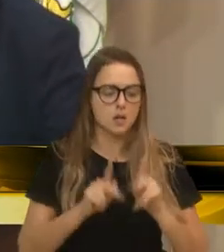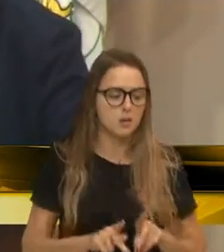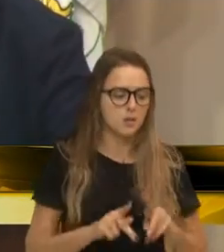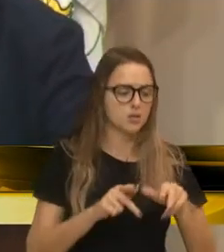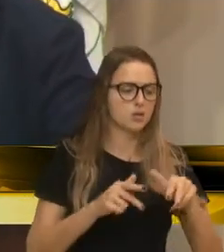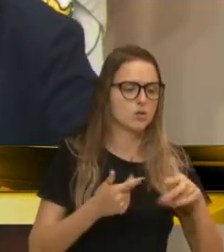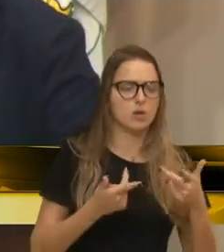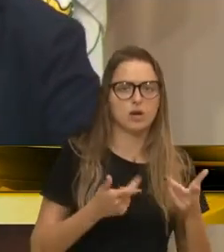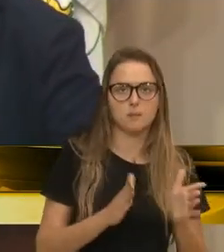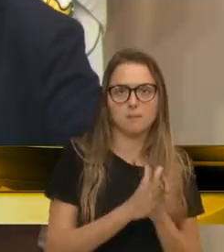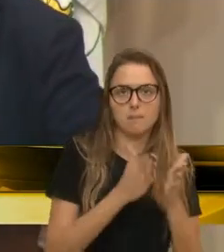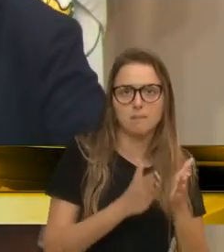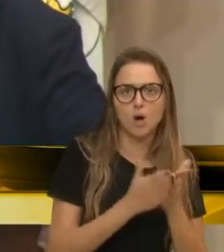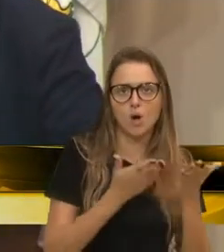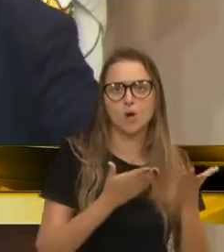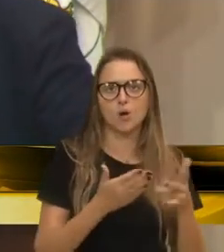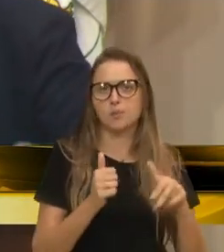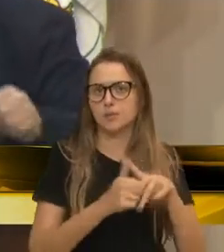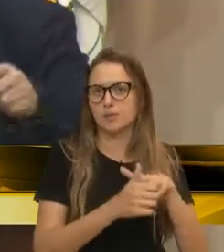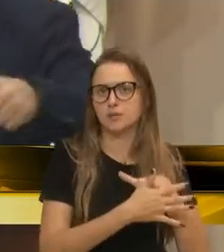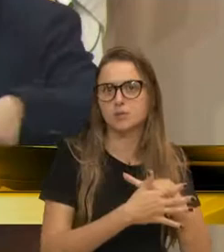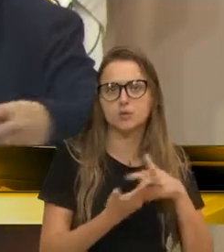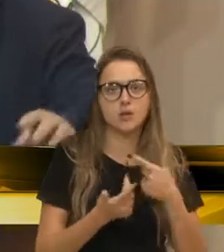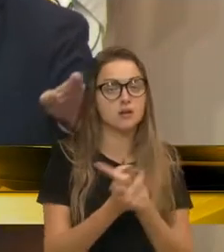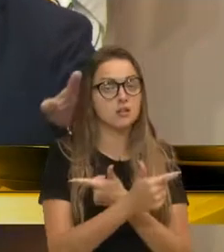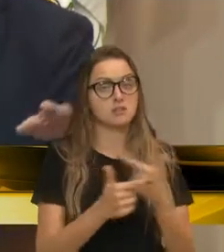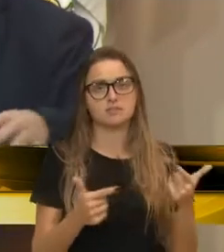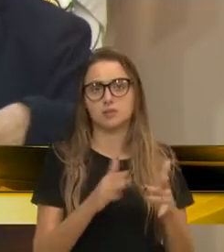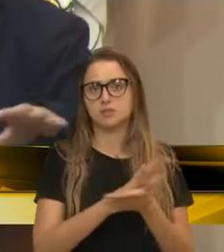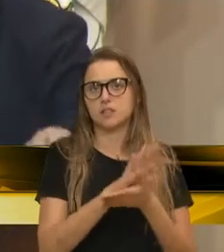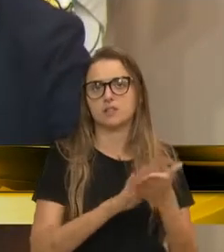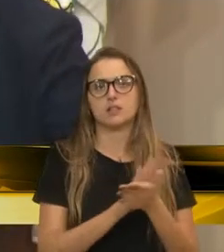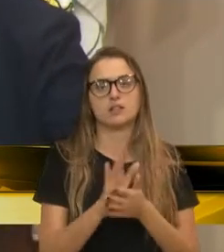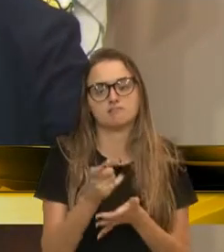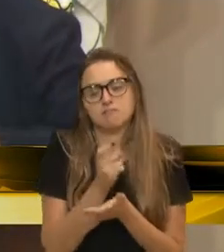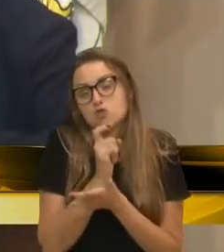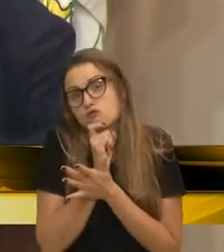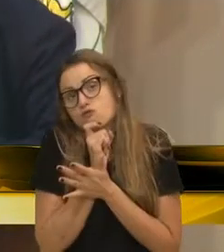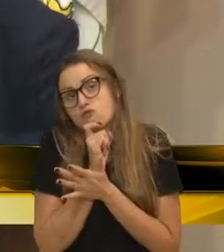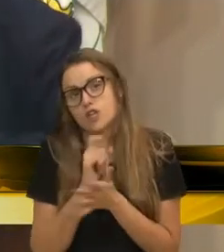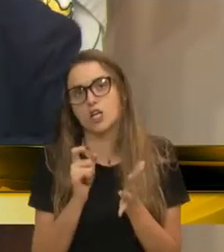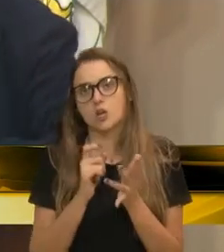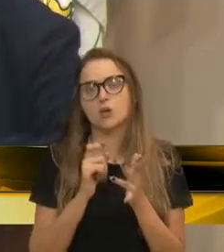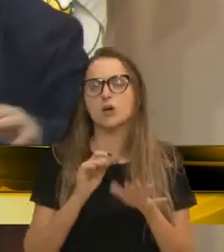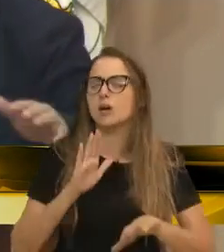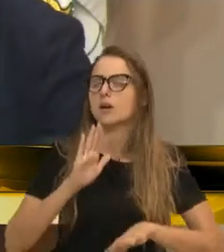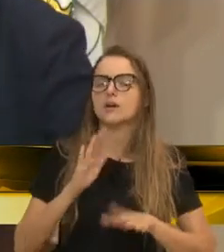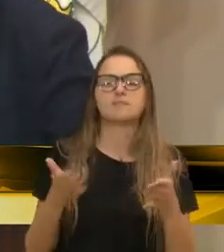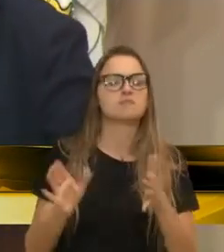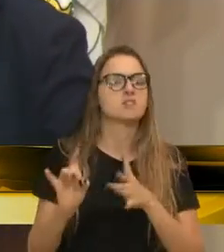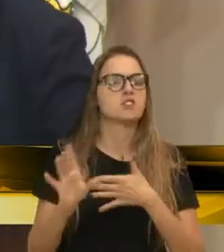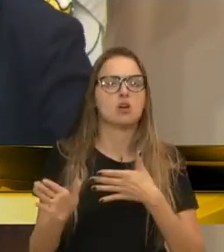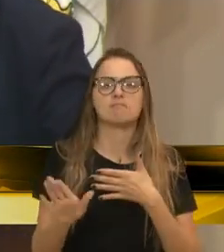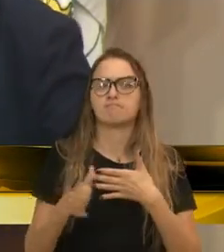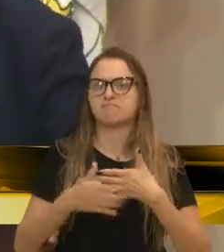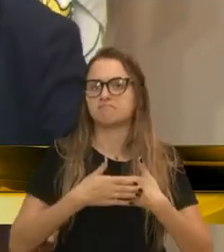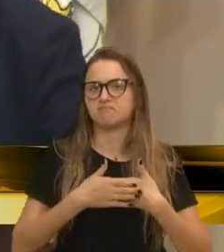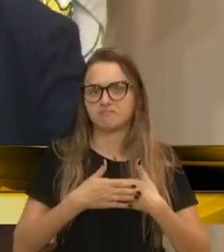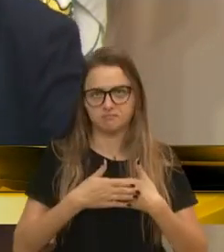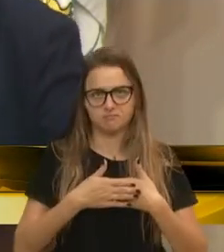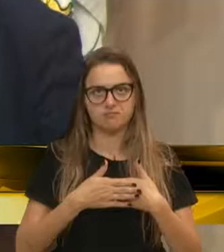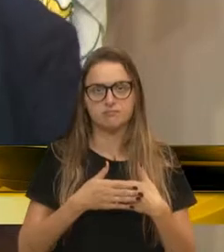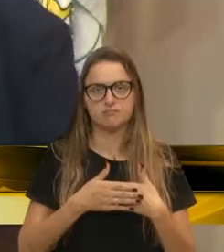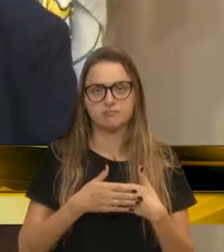se lixaram, se lixaram porque não deram bola. E no inverno, então, nem se fala. Se só simplesmente se fecha, se